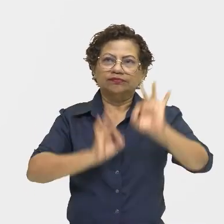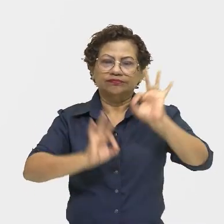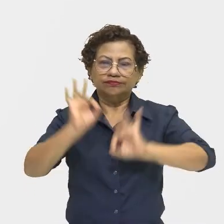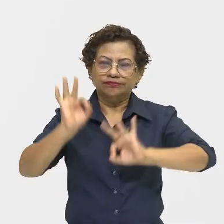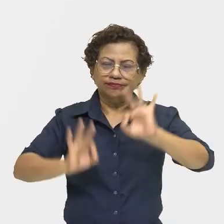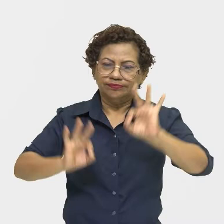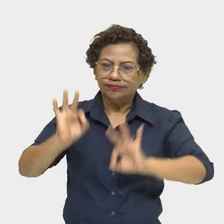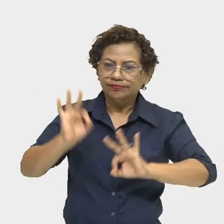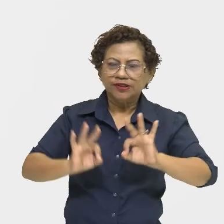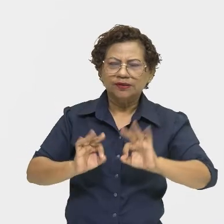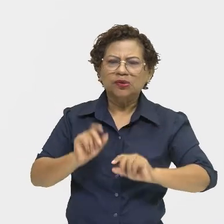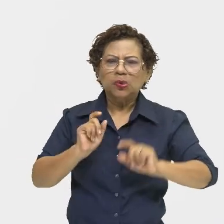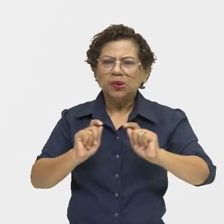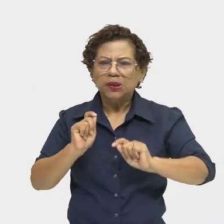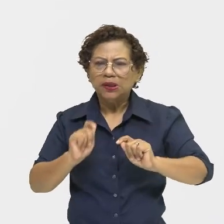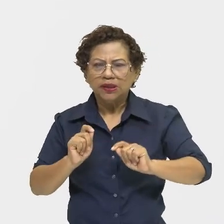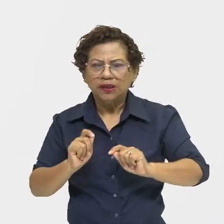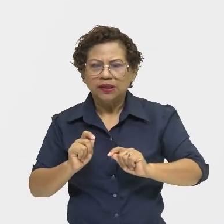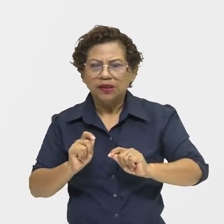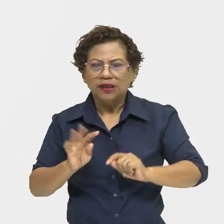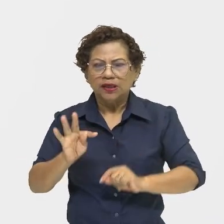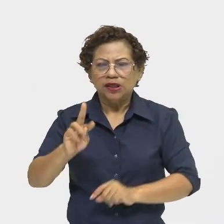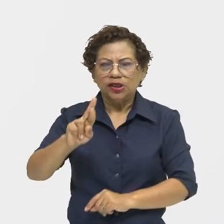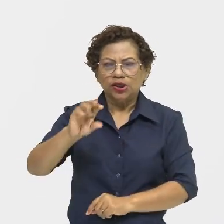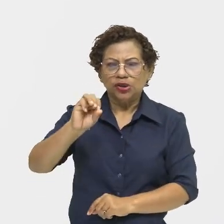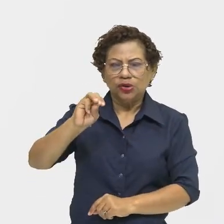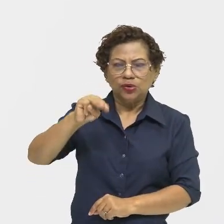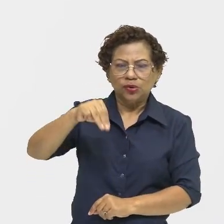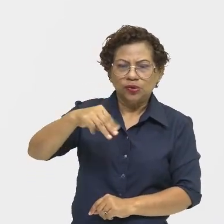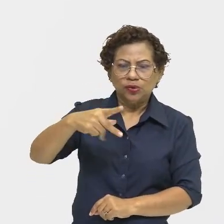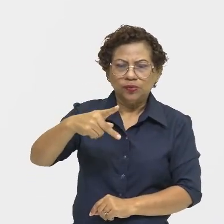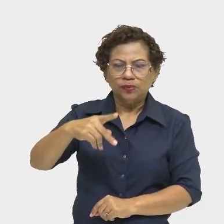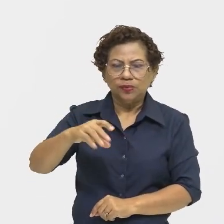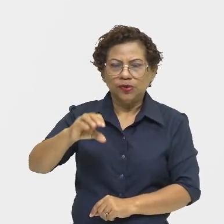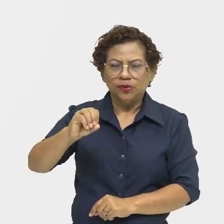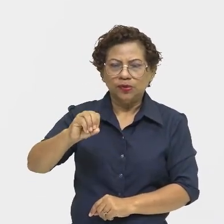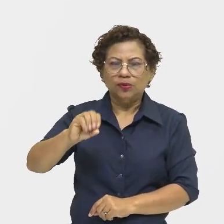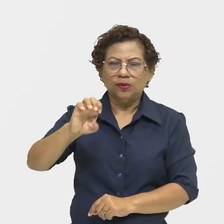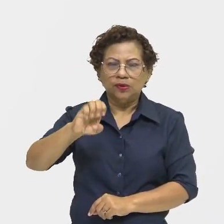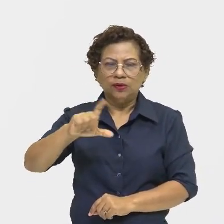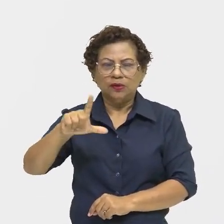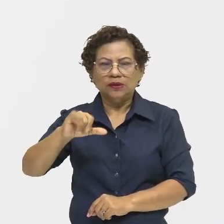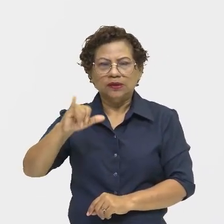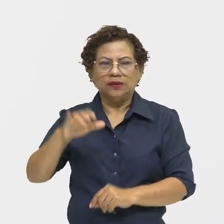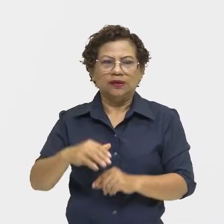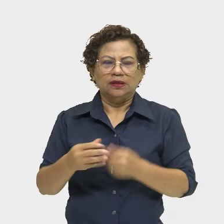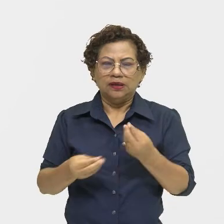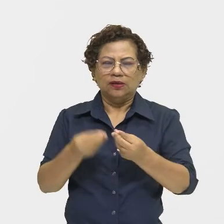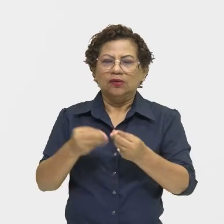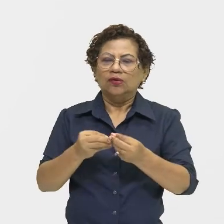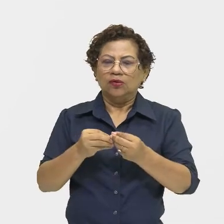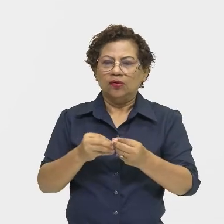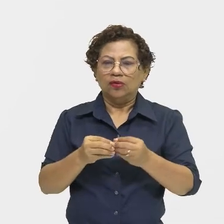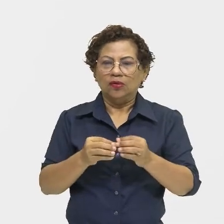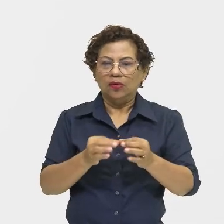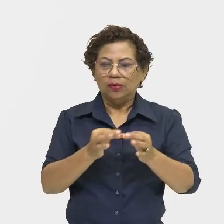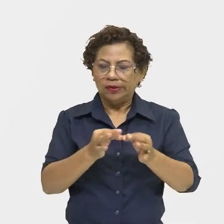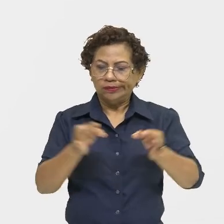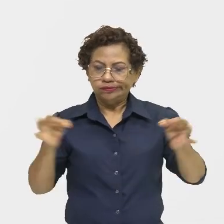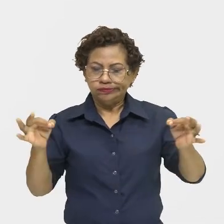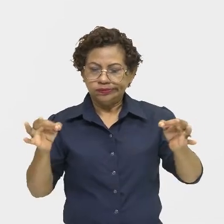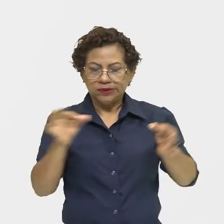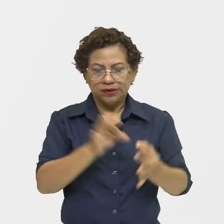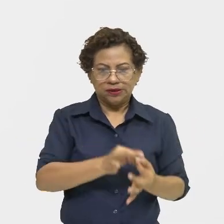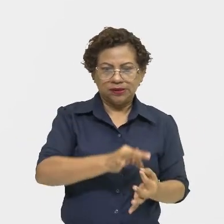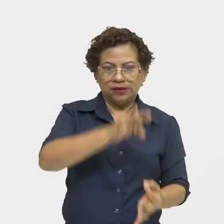tropioli. O que é isso? É a questão de dar perspectiva em 3D. Altura, largura e profundidade na